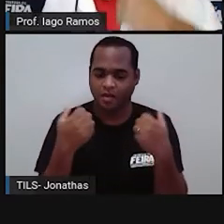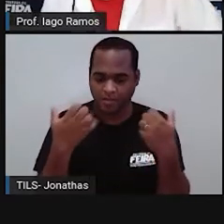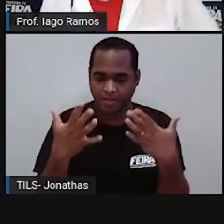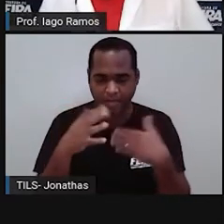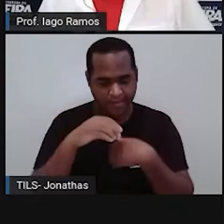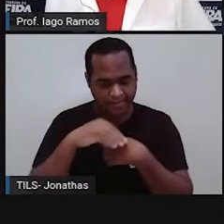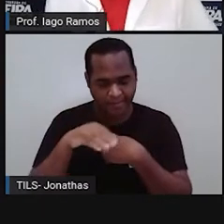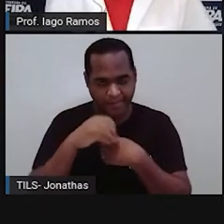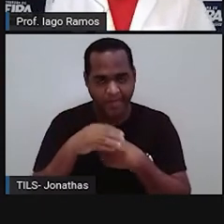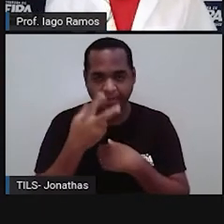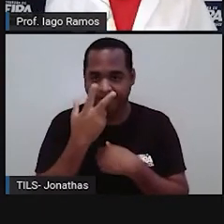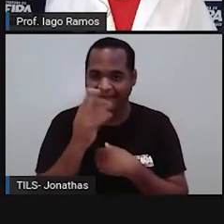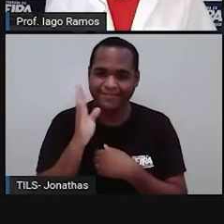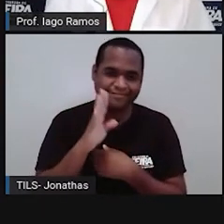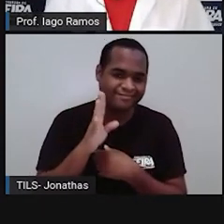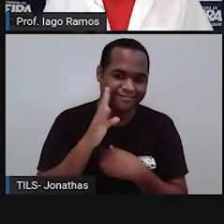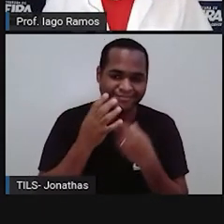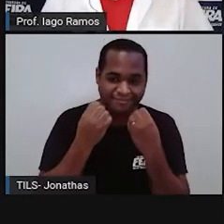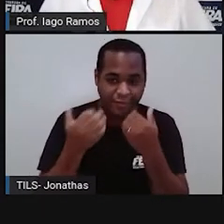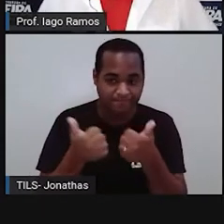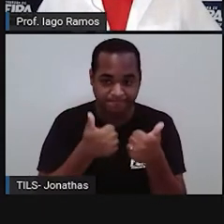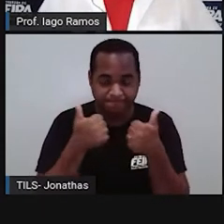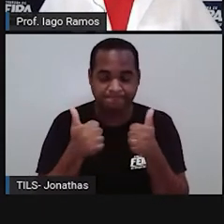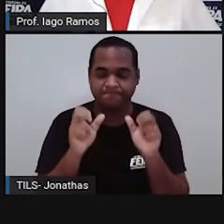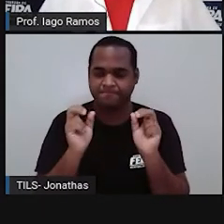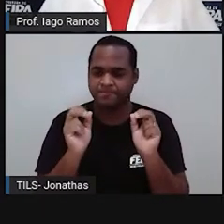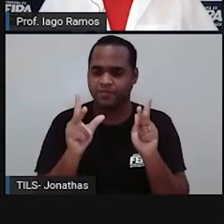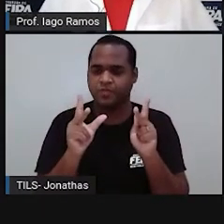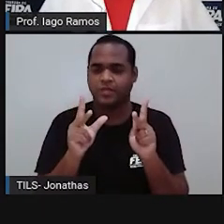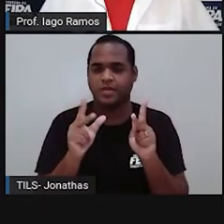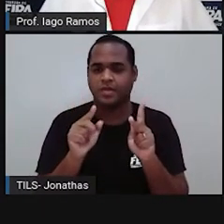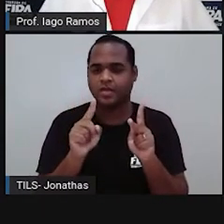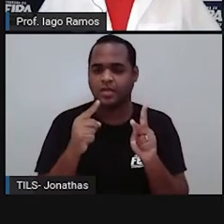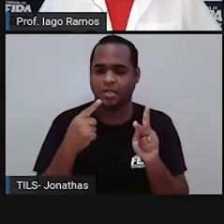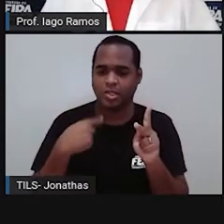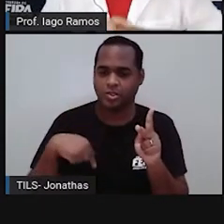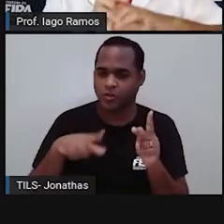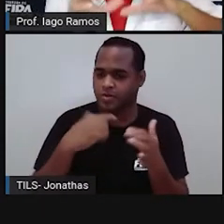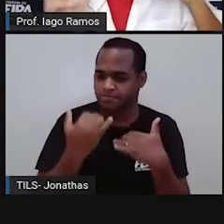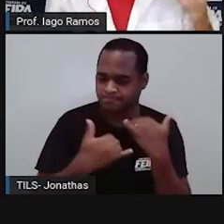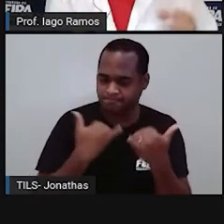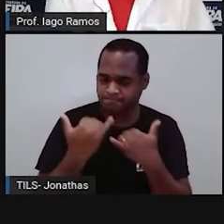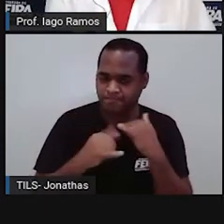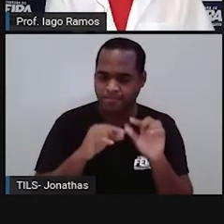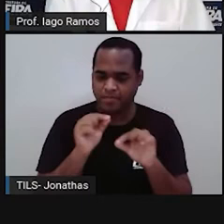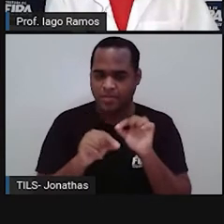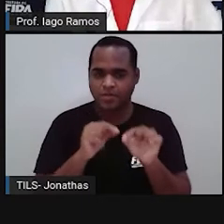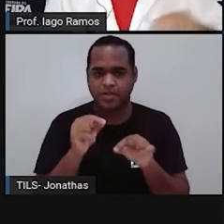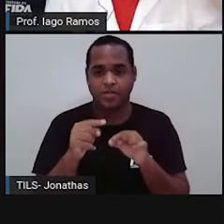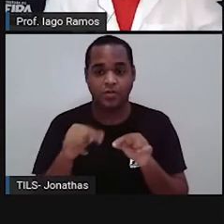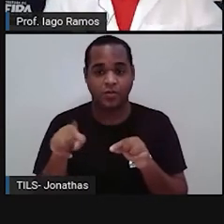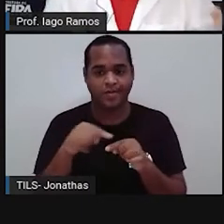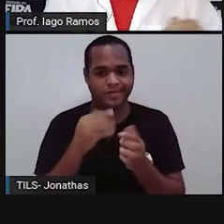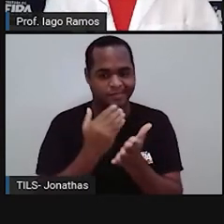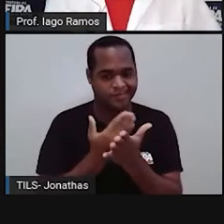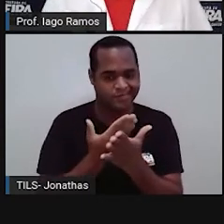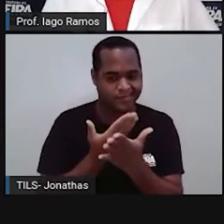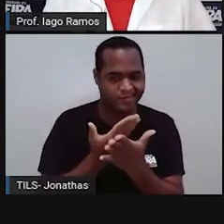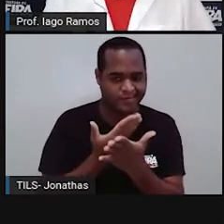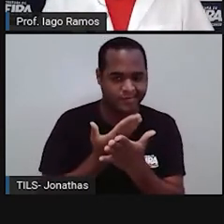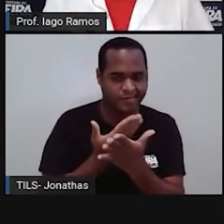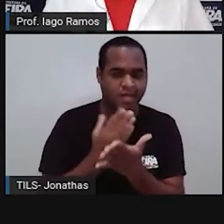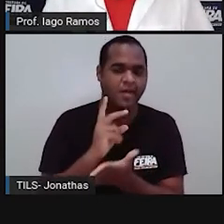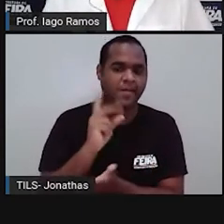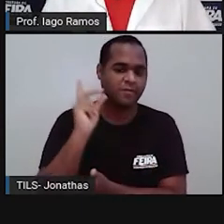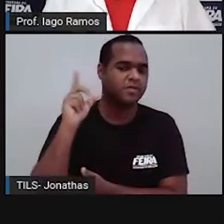Agora vem uma coisa bem bacana. Olha só. Que tal a gente brincar com isso que a gente já veio estudando aí em